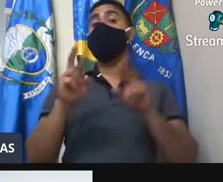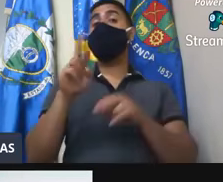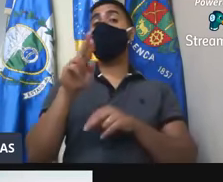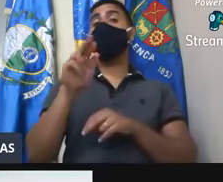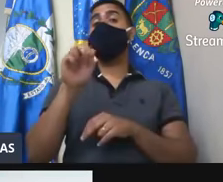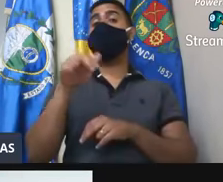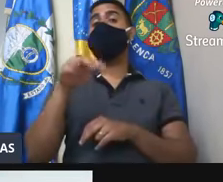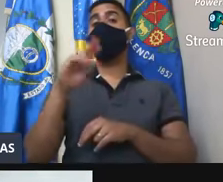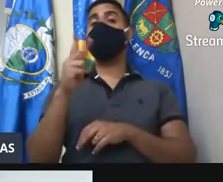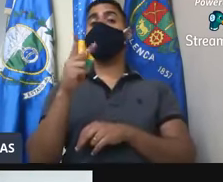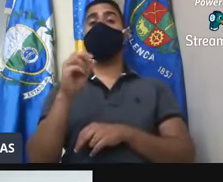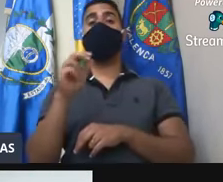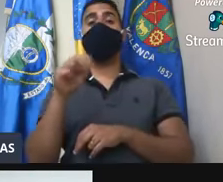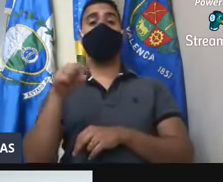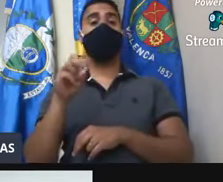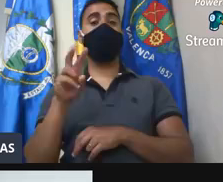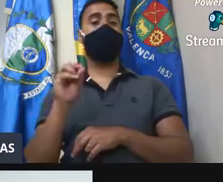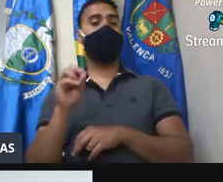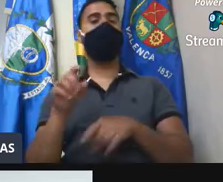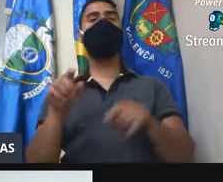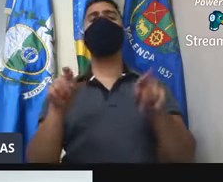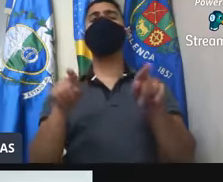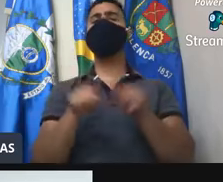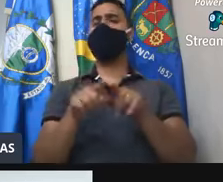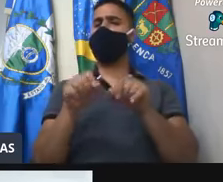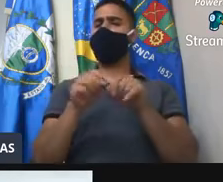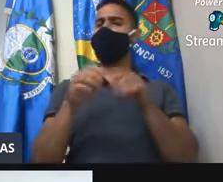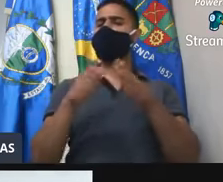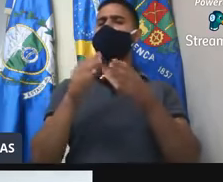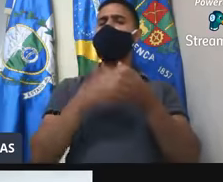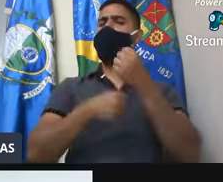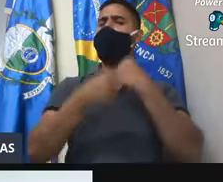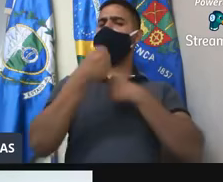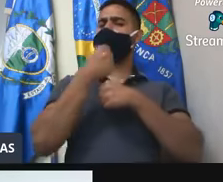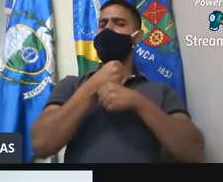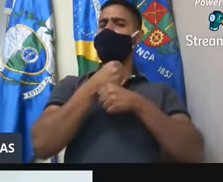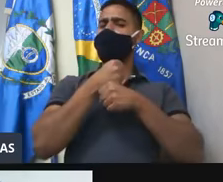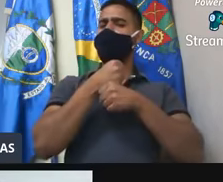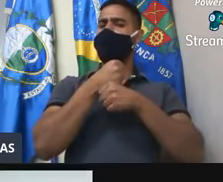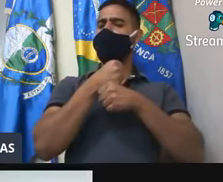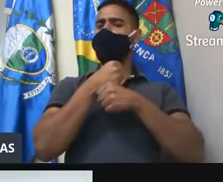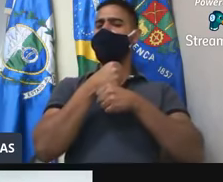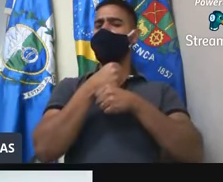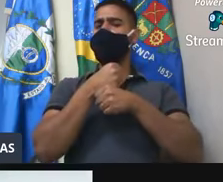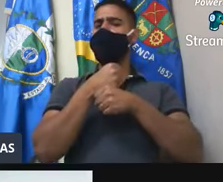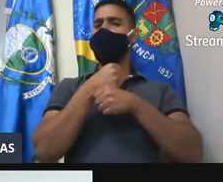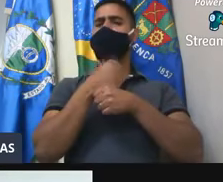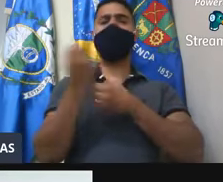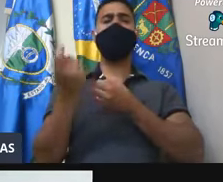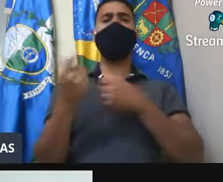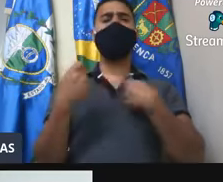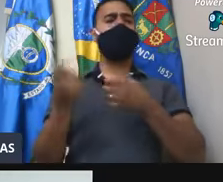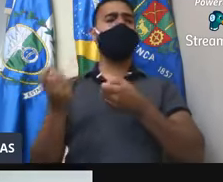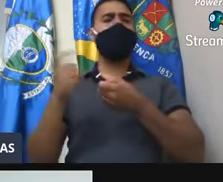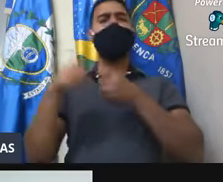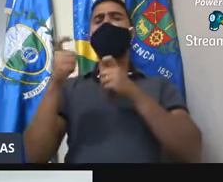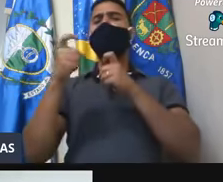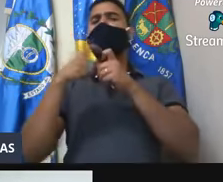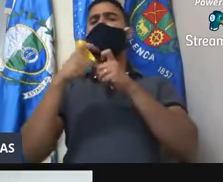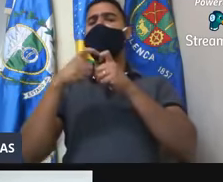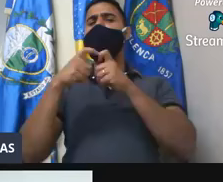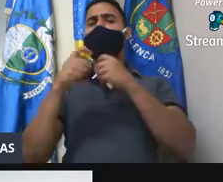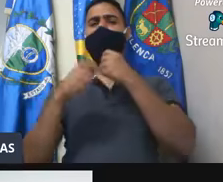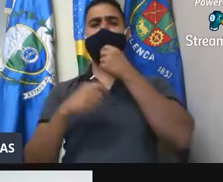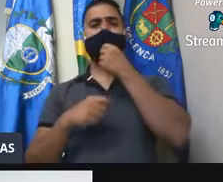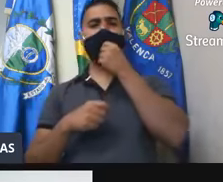Bom, com relação ao Rancho Novo, a gente também fez um pedido, ano passado, com relação ao